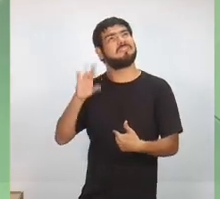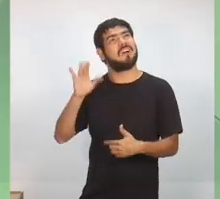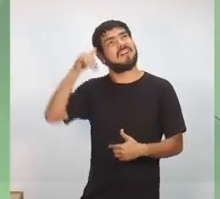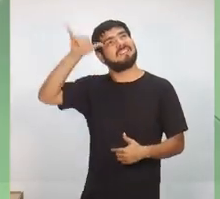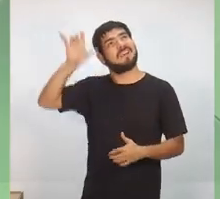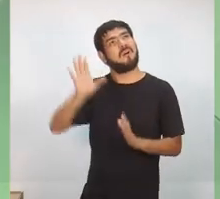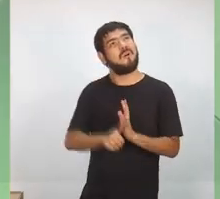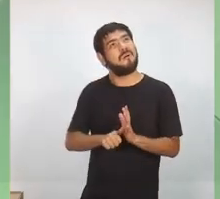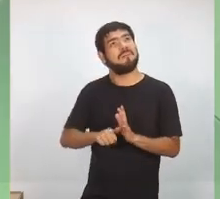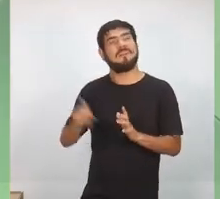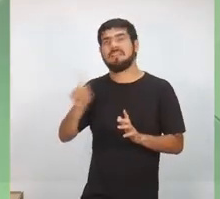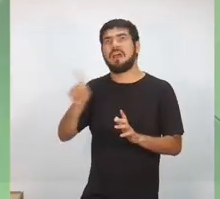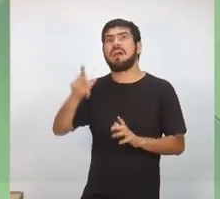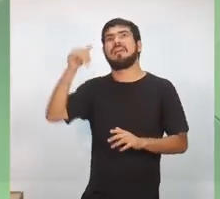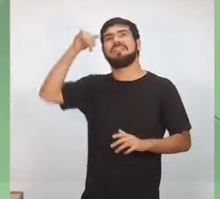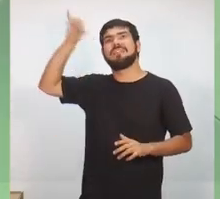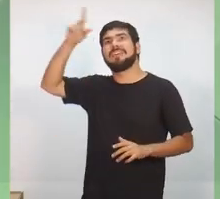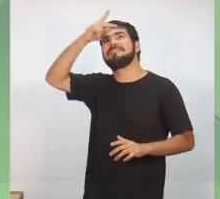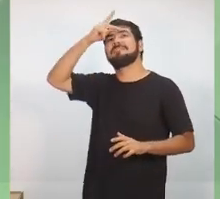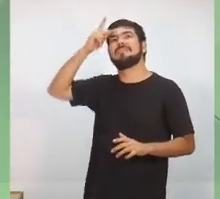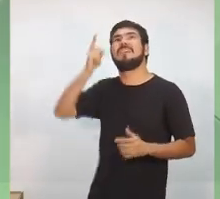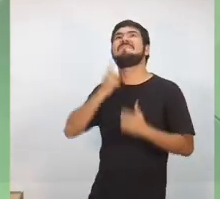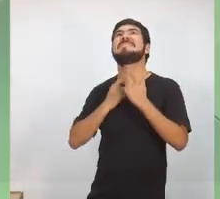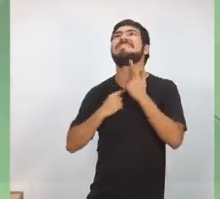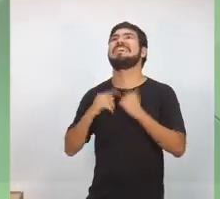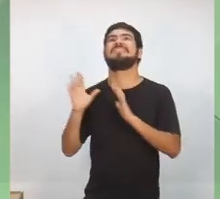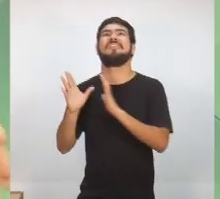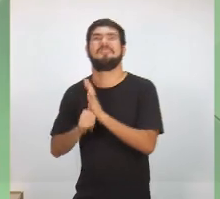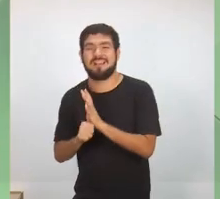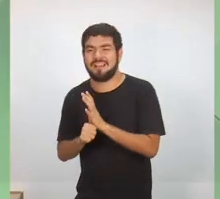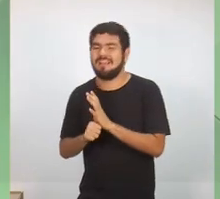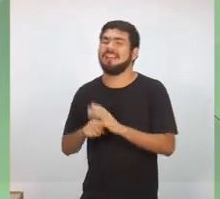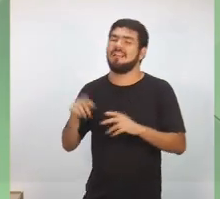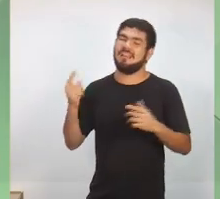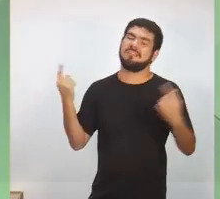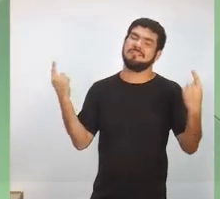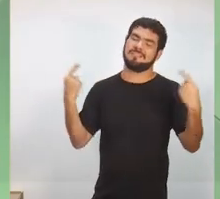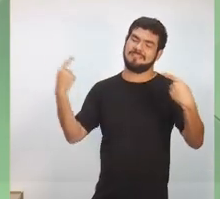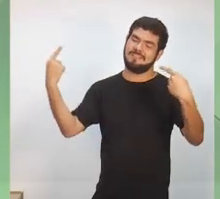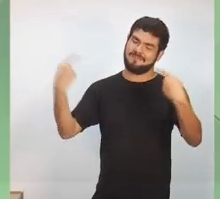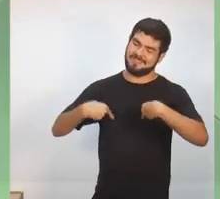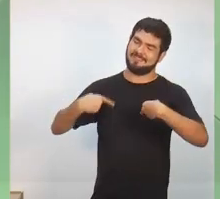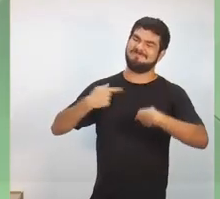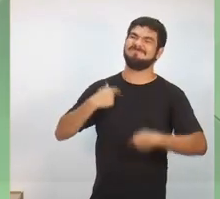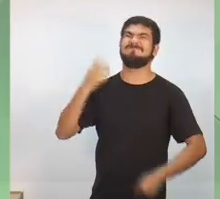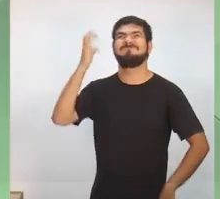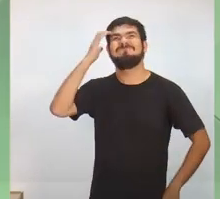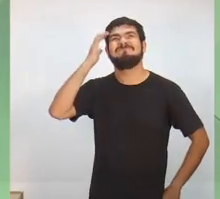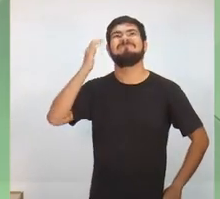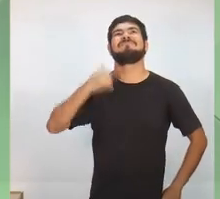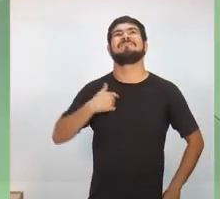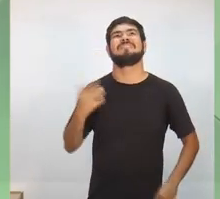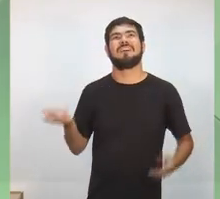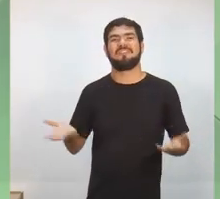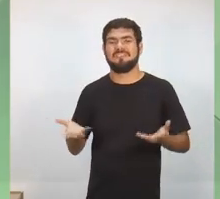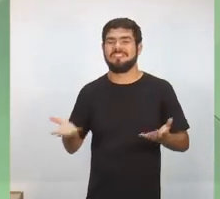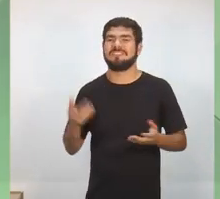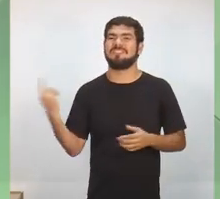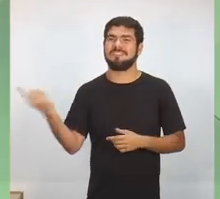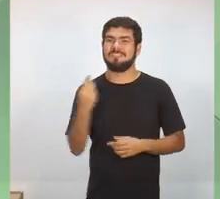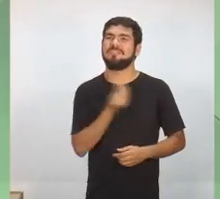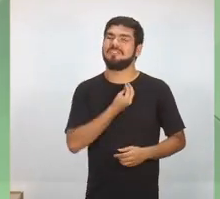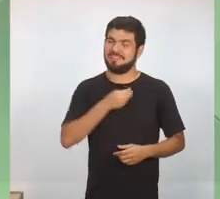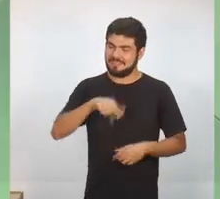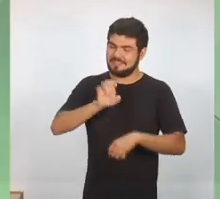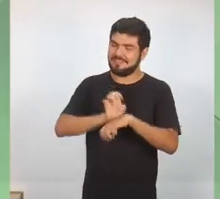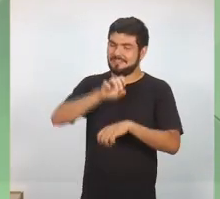roubo, é evitar que as pessoas sejam levadas a roubar. Eu acho que esse é o grande desafio que está colocado para todos nós nessa quadra que nós estamos vivendo aqui